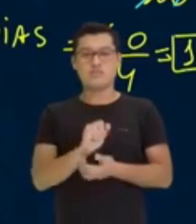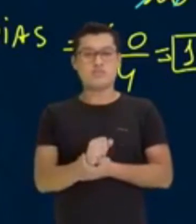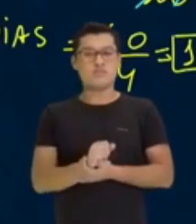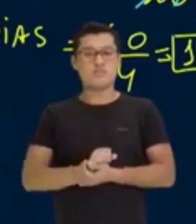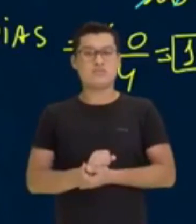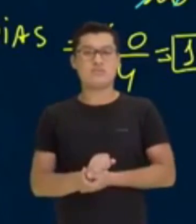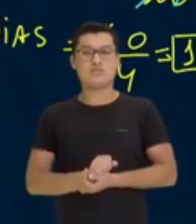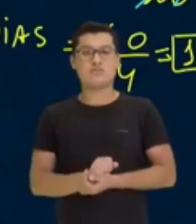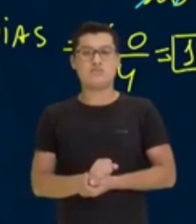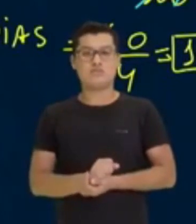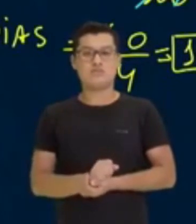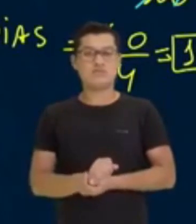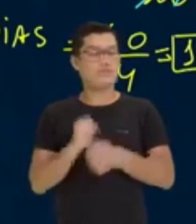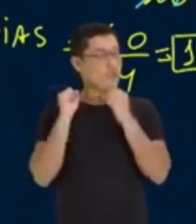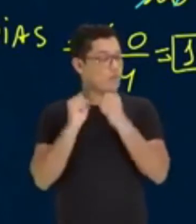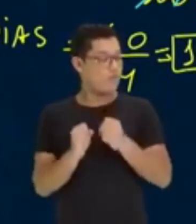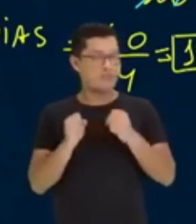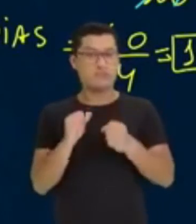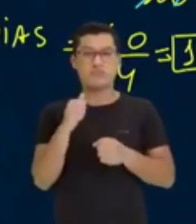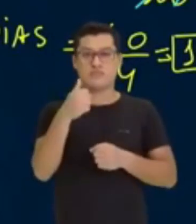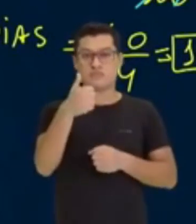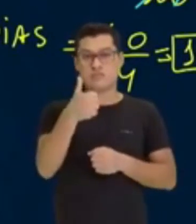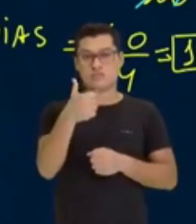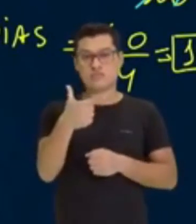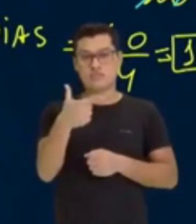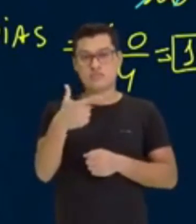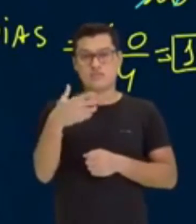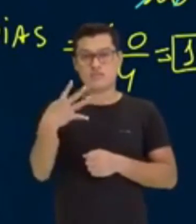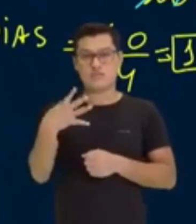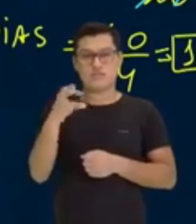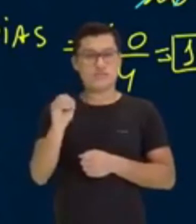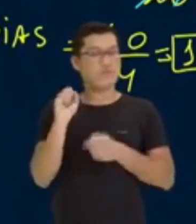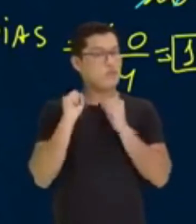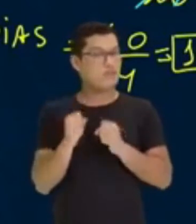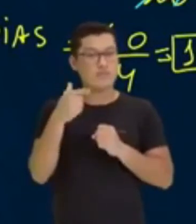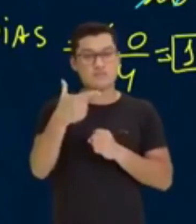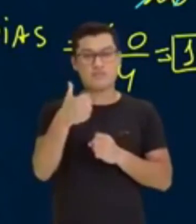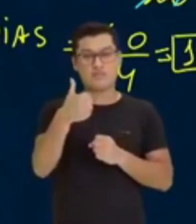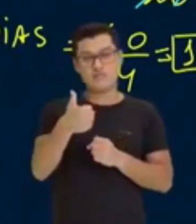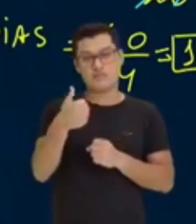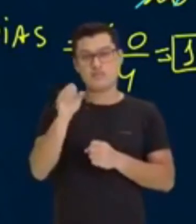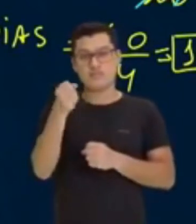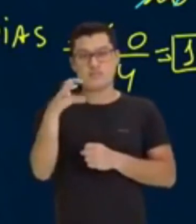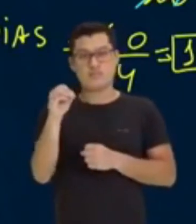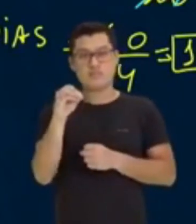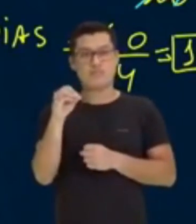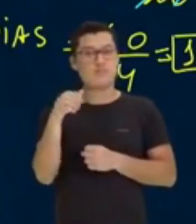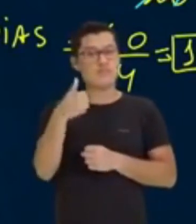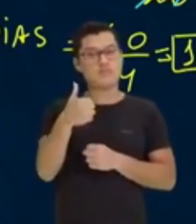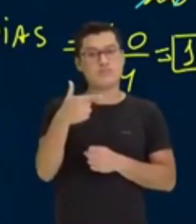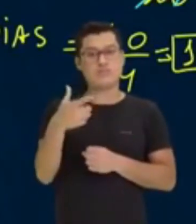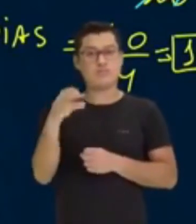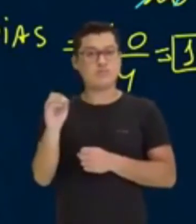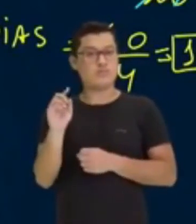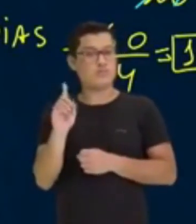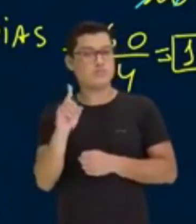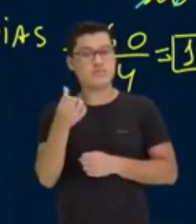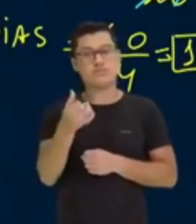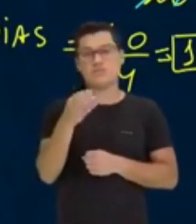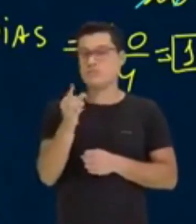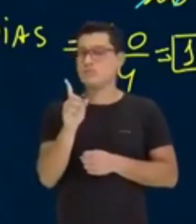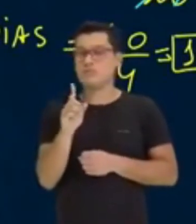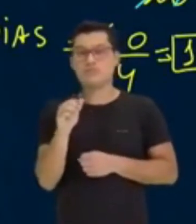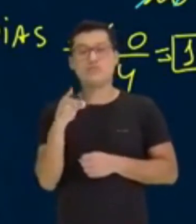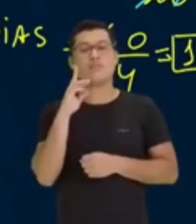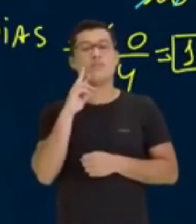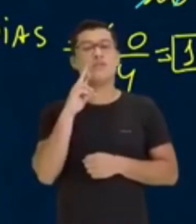180, não pode ser 120, 60 não pode, porque vai diminuir. Só de olhar, tu marcava a letra, letra E, pessoal.